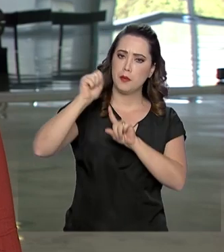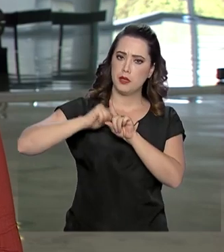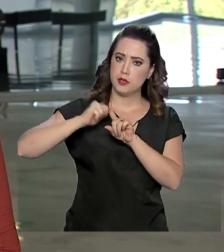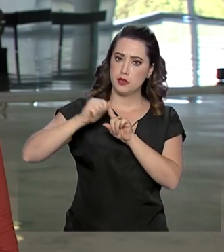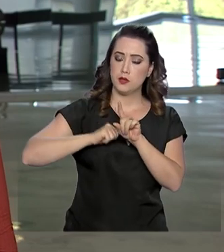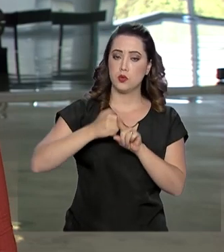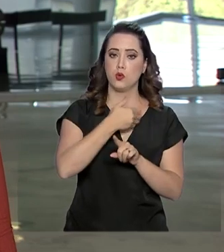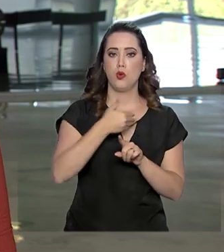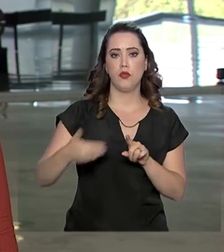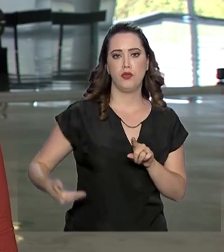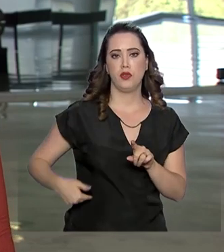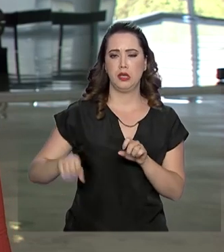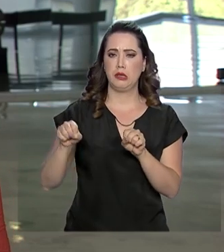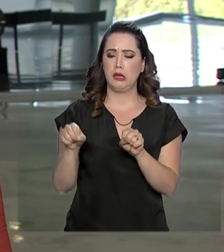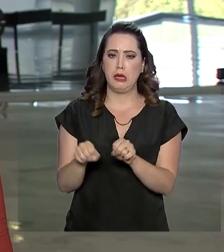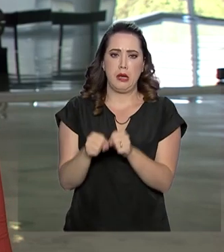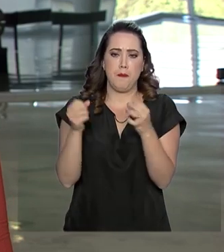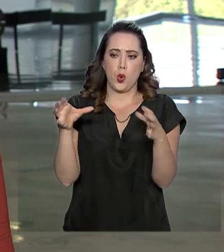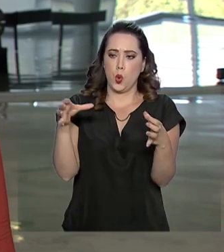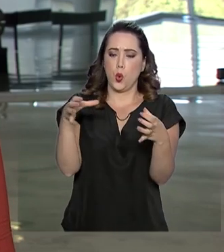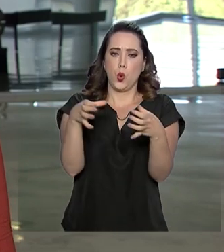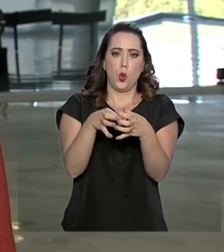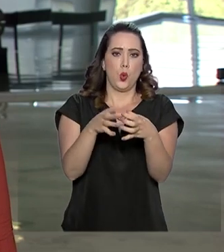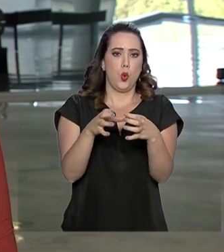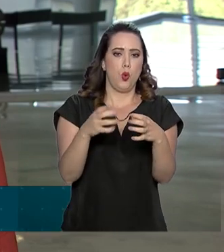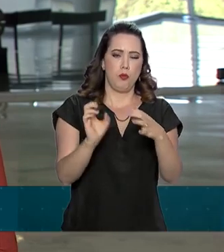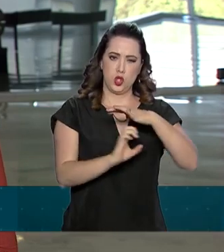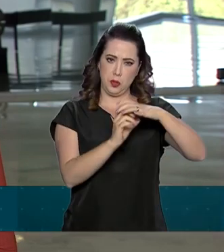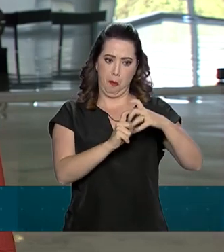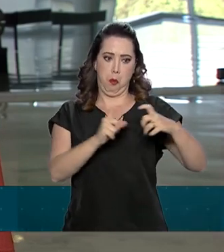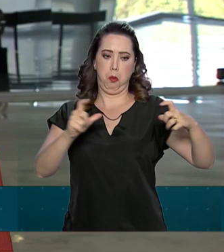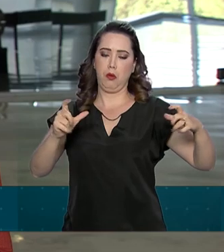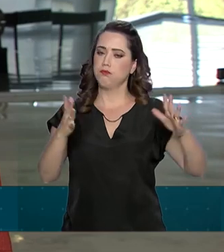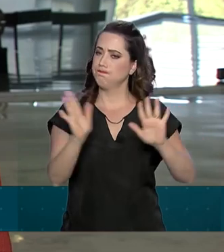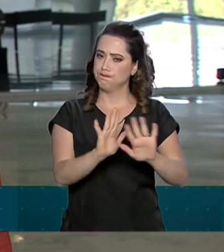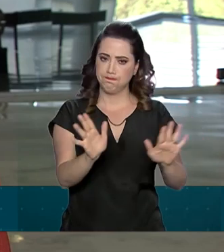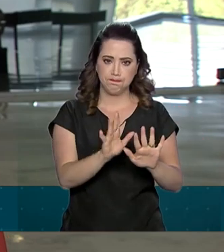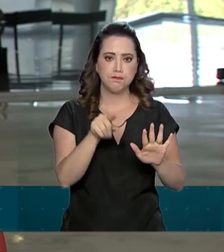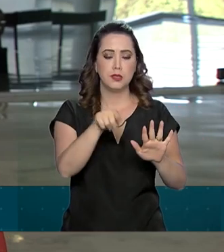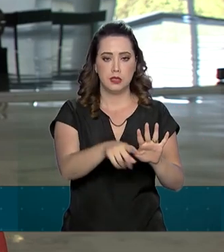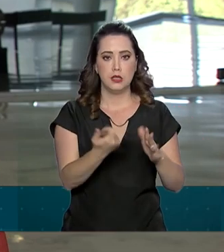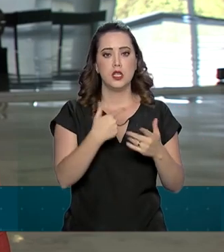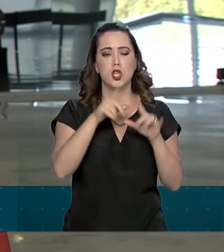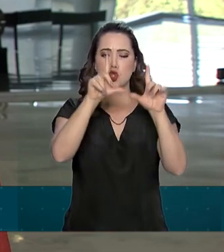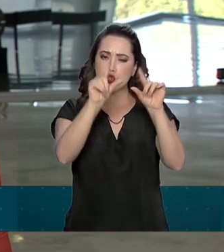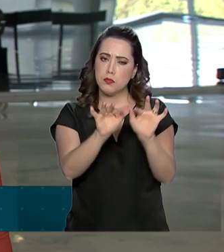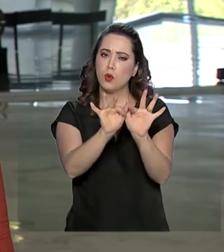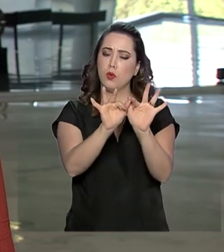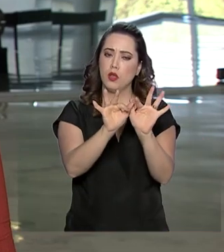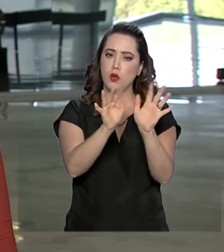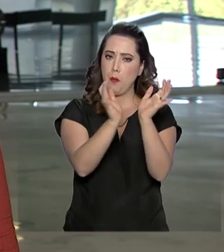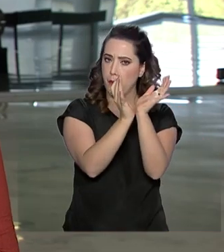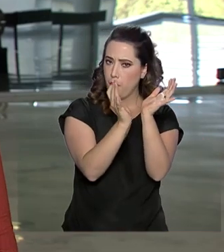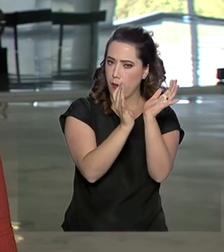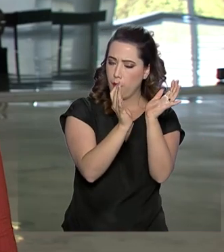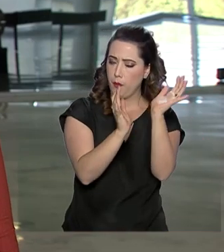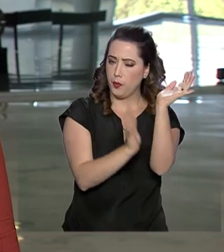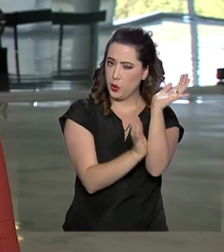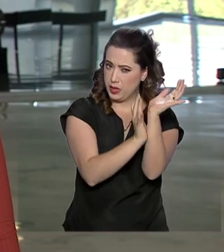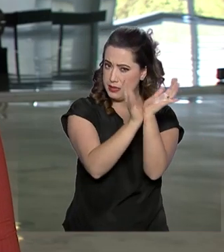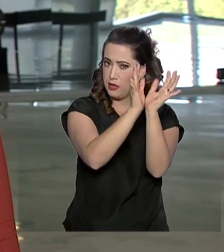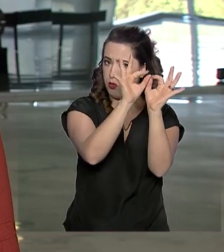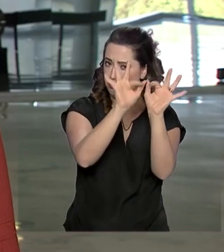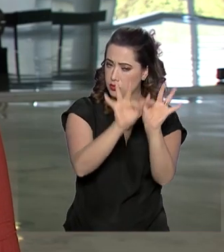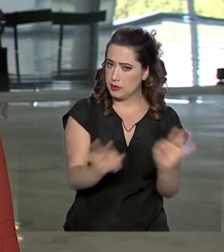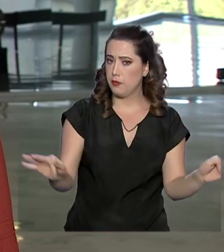quebrou monopólios e reduziu burocracias. Na área de segurança pública, o Brasil bateu recorde